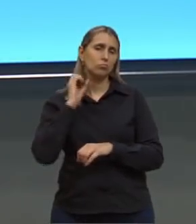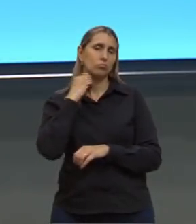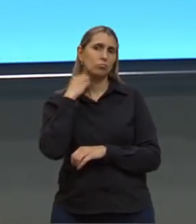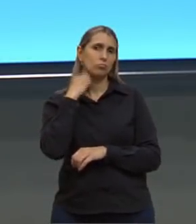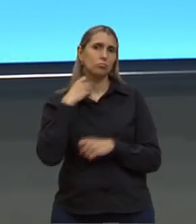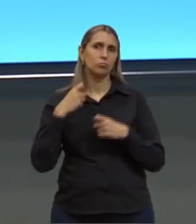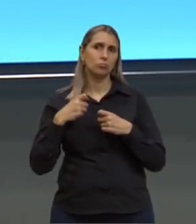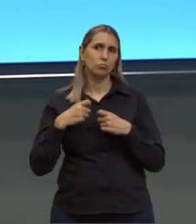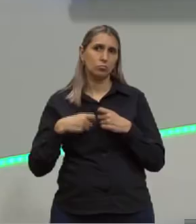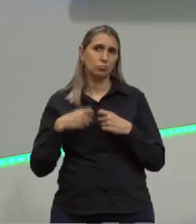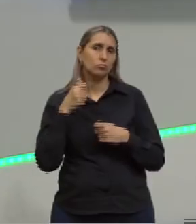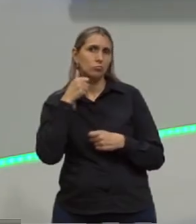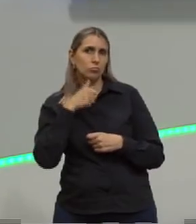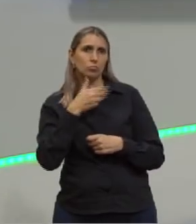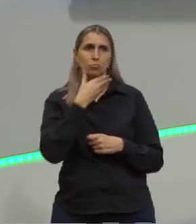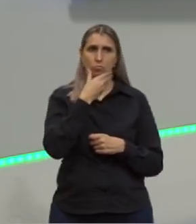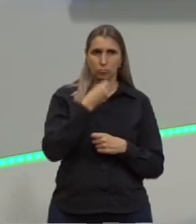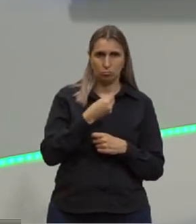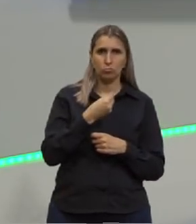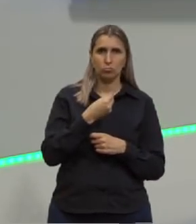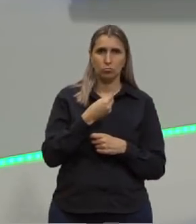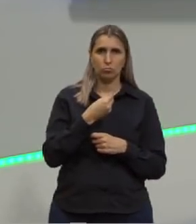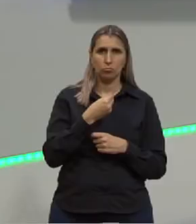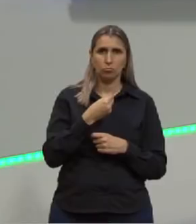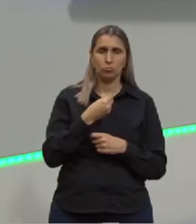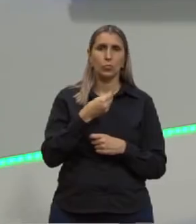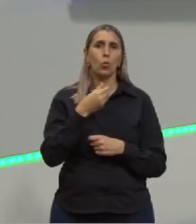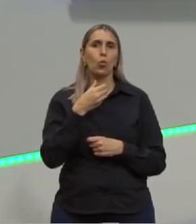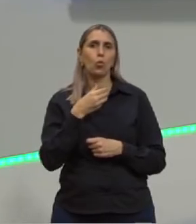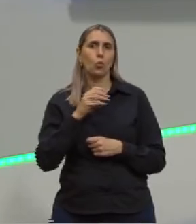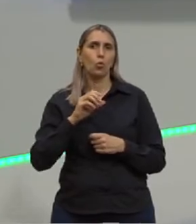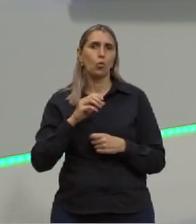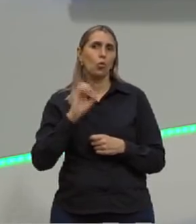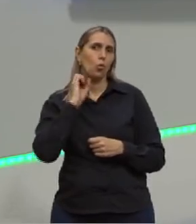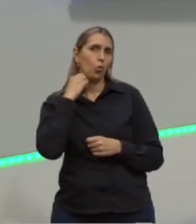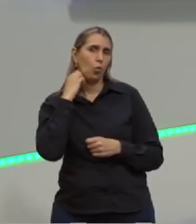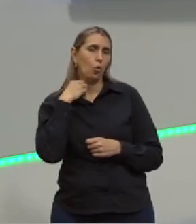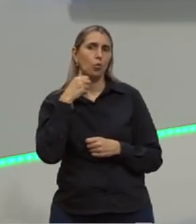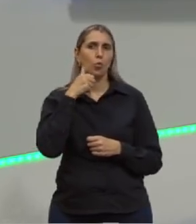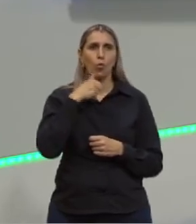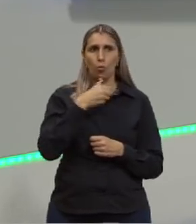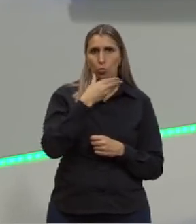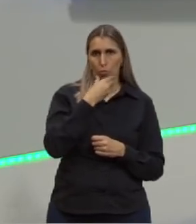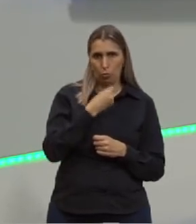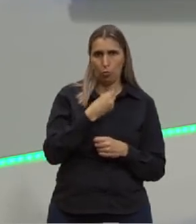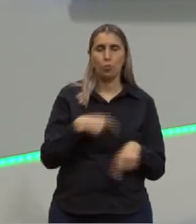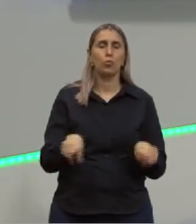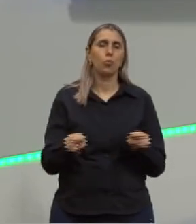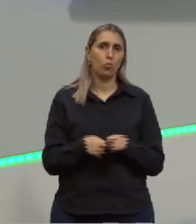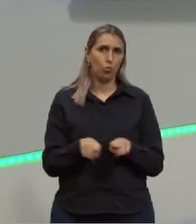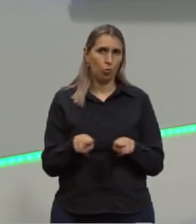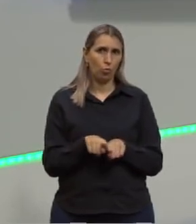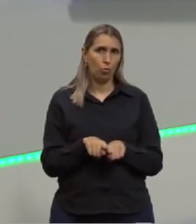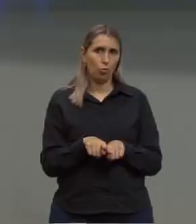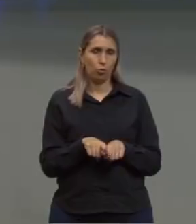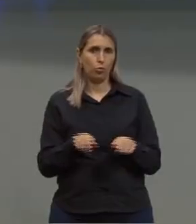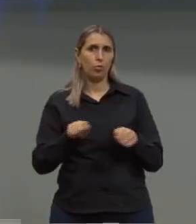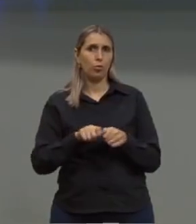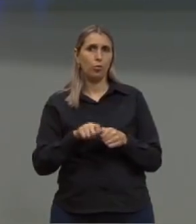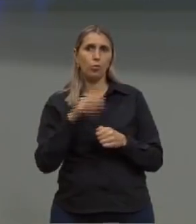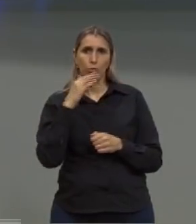sexuais, por exemplo, a testosterona, progesterona e também formam